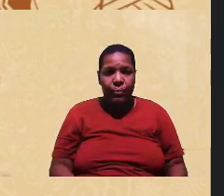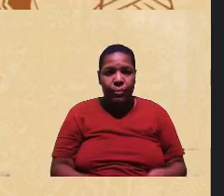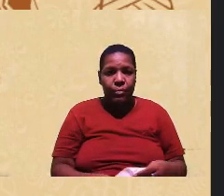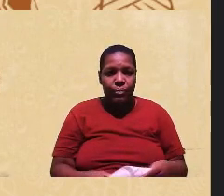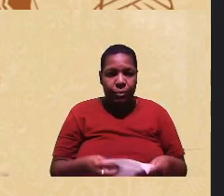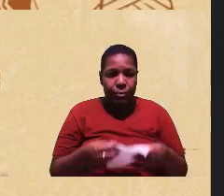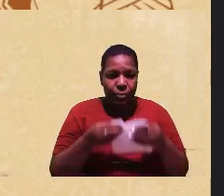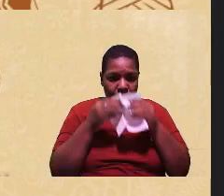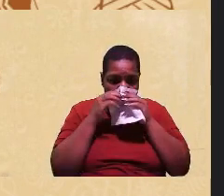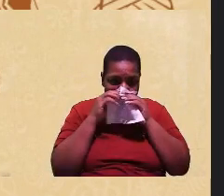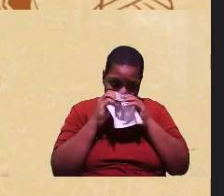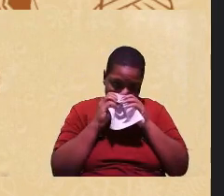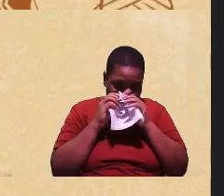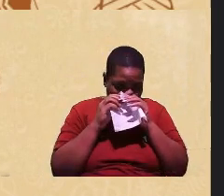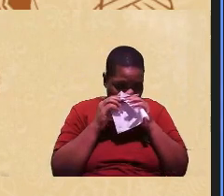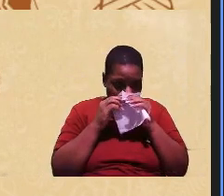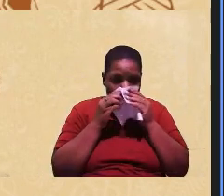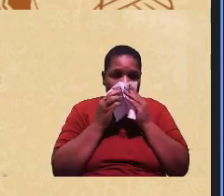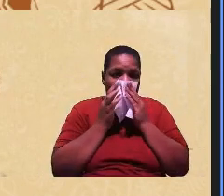obrigada